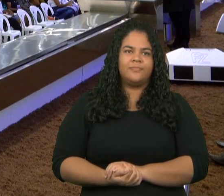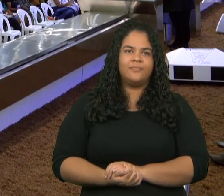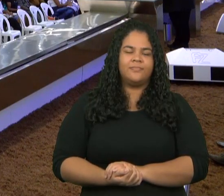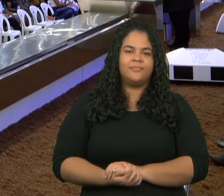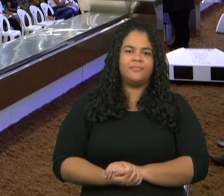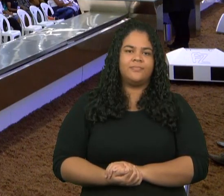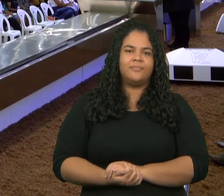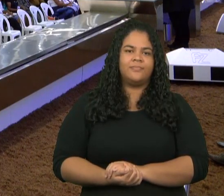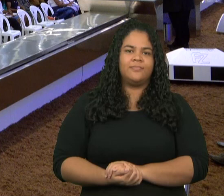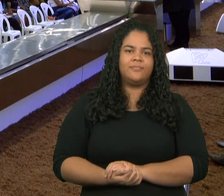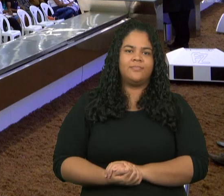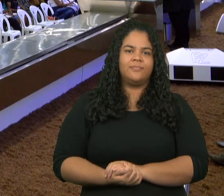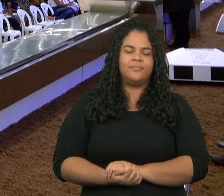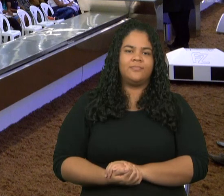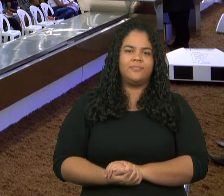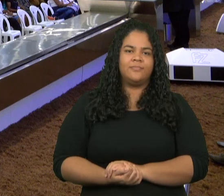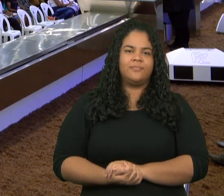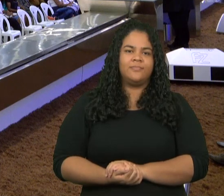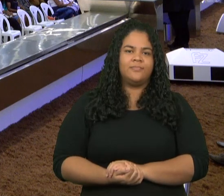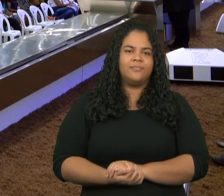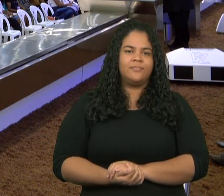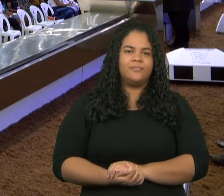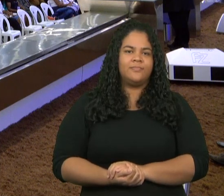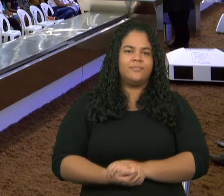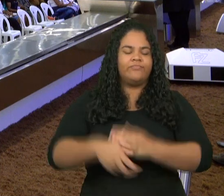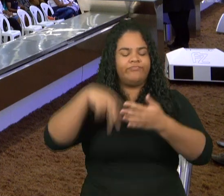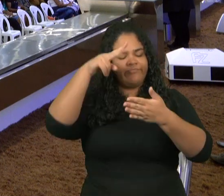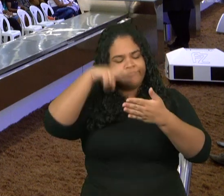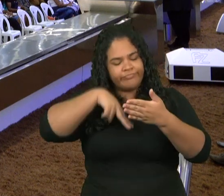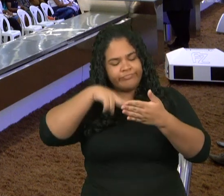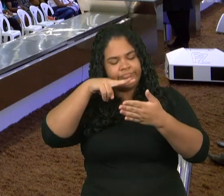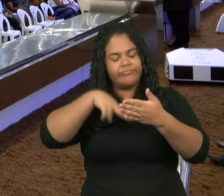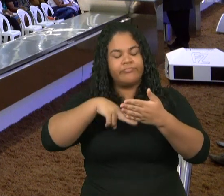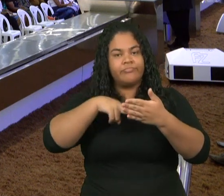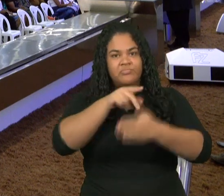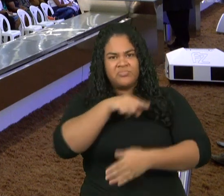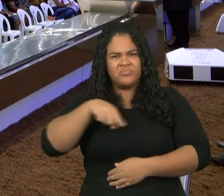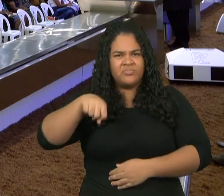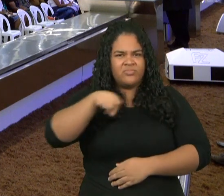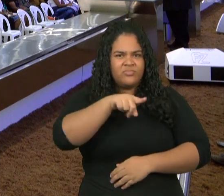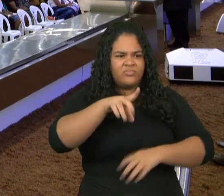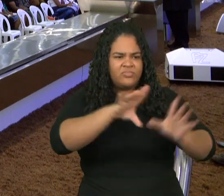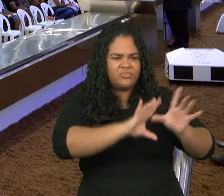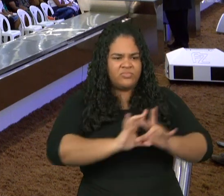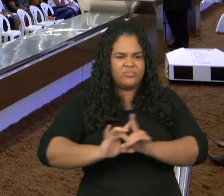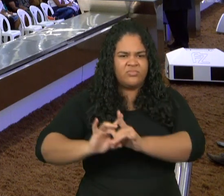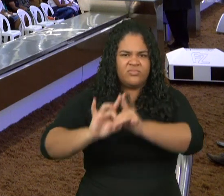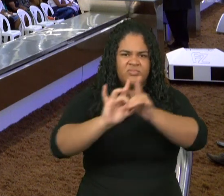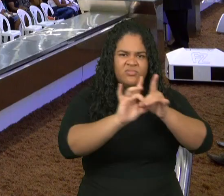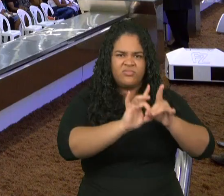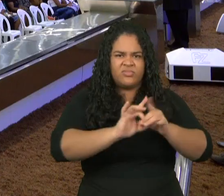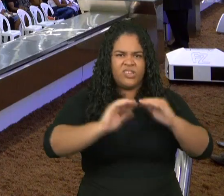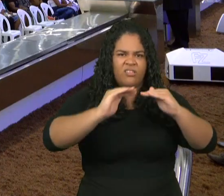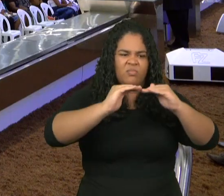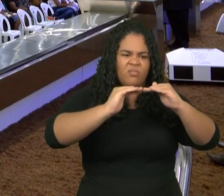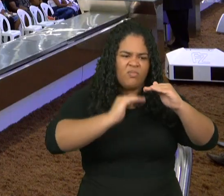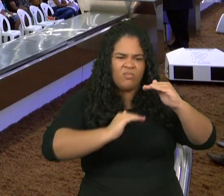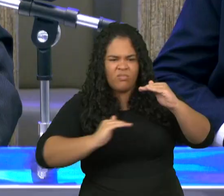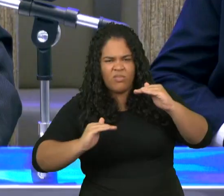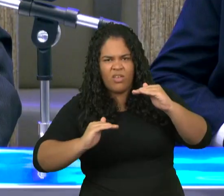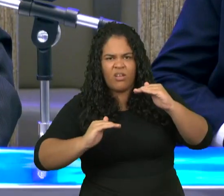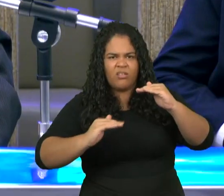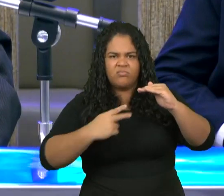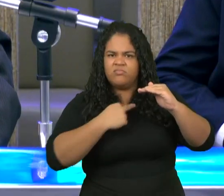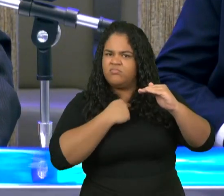6 e 14 diz não vos prendais a que a um julgo desigual com os